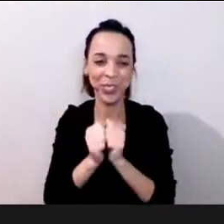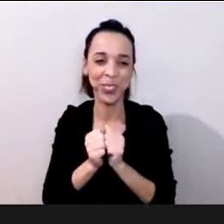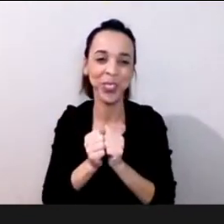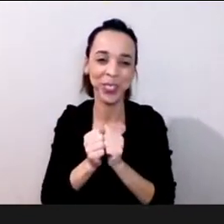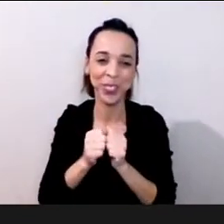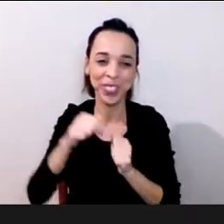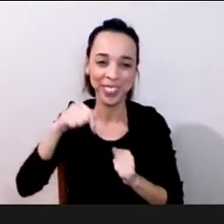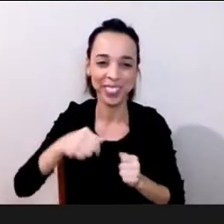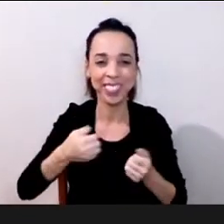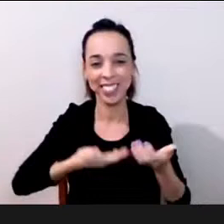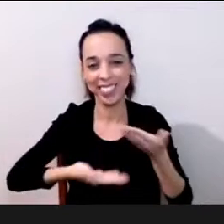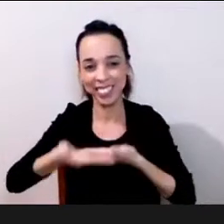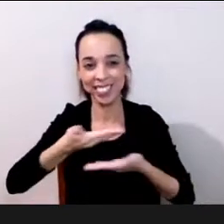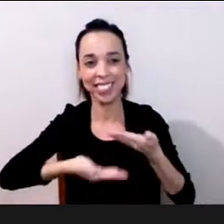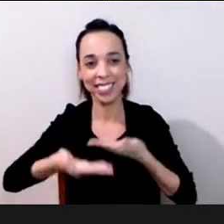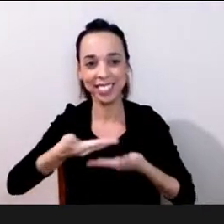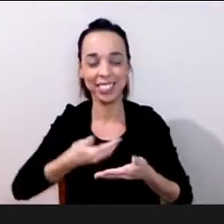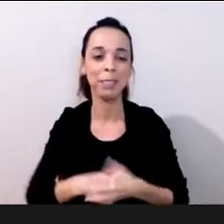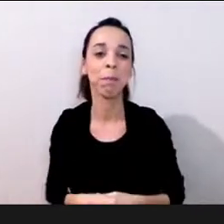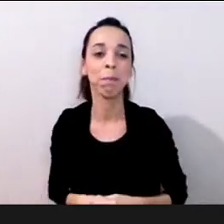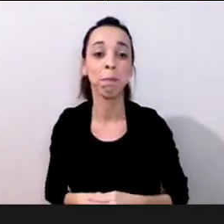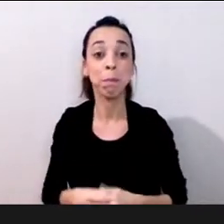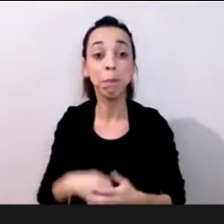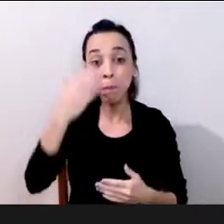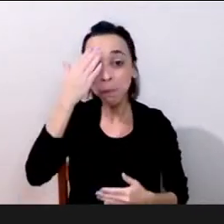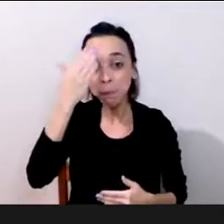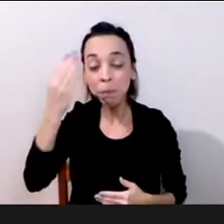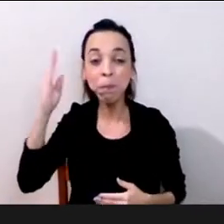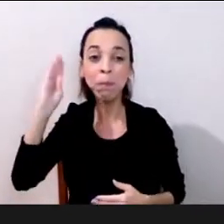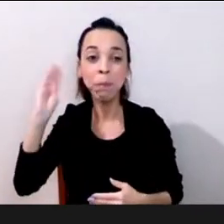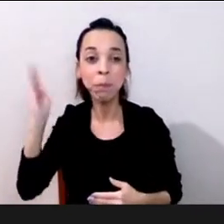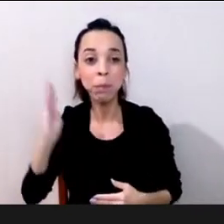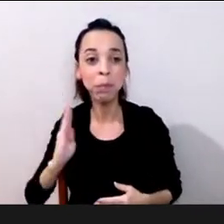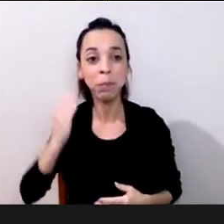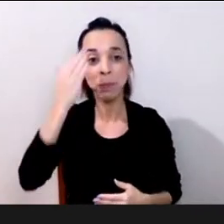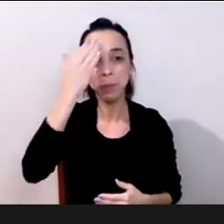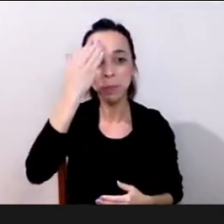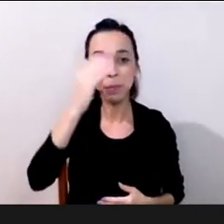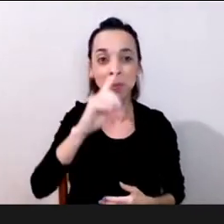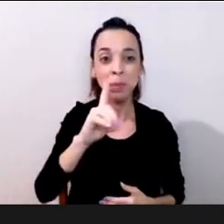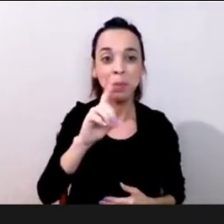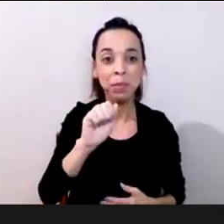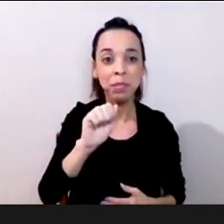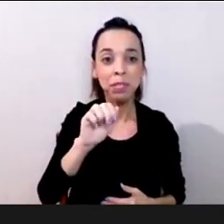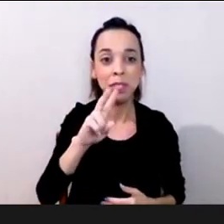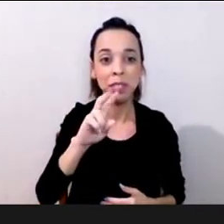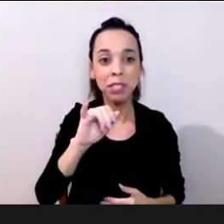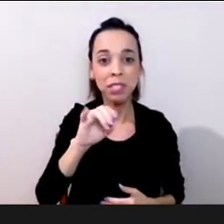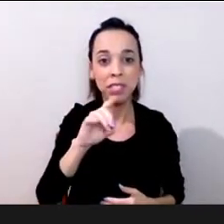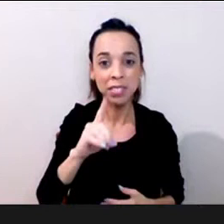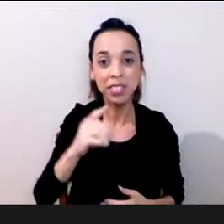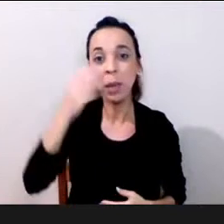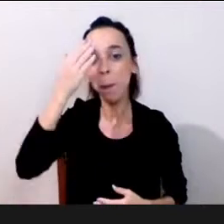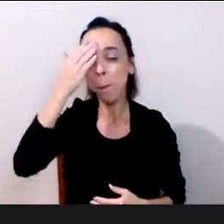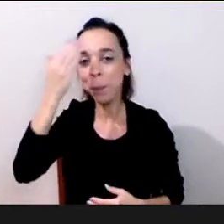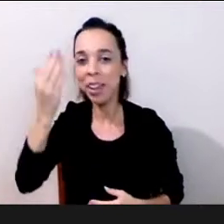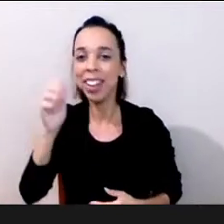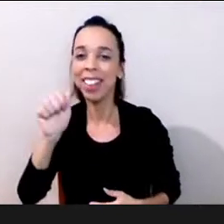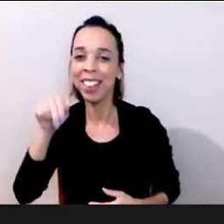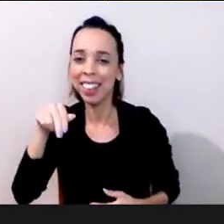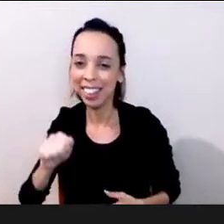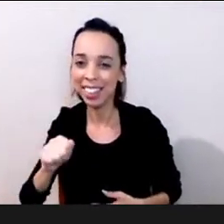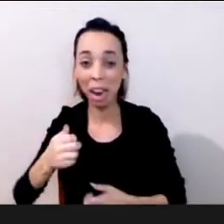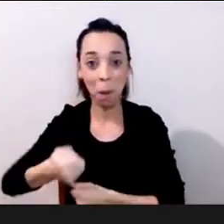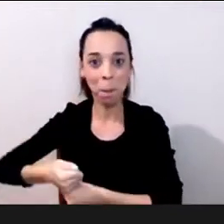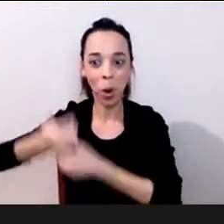Bartira muito obrigada professor Davi muito obrigada Ana Luíza estão subindo muitos elogios